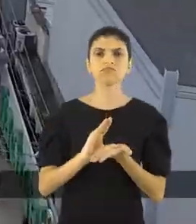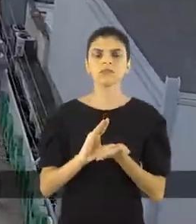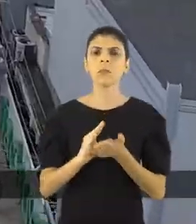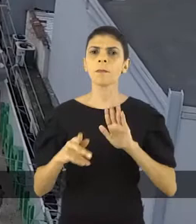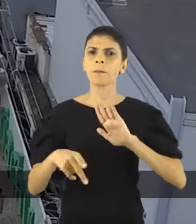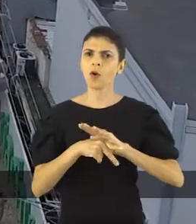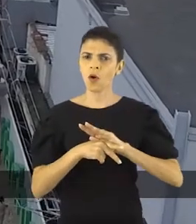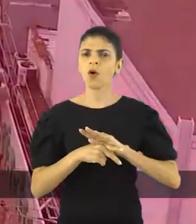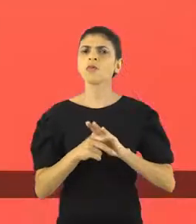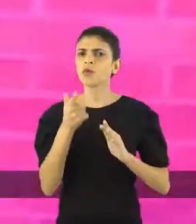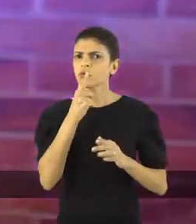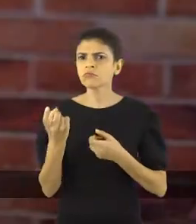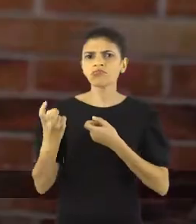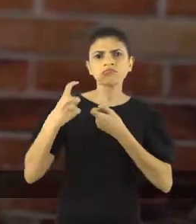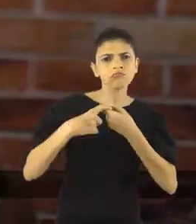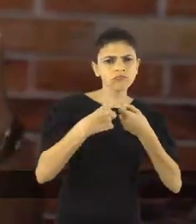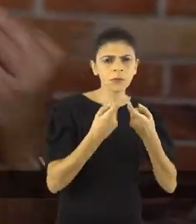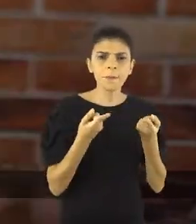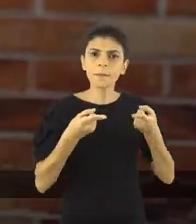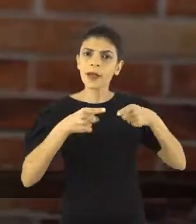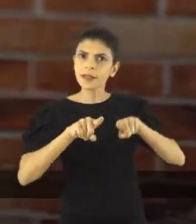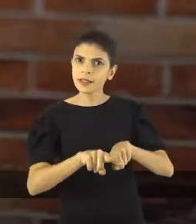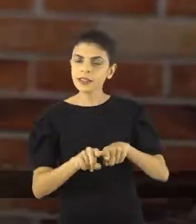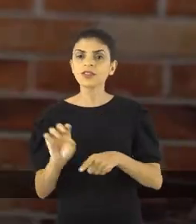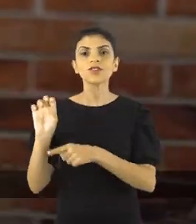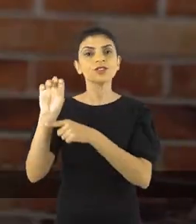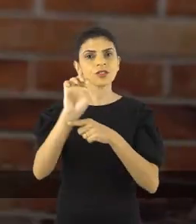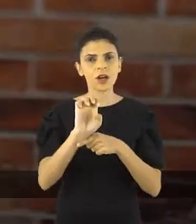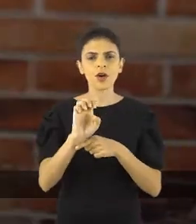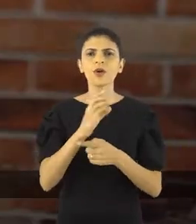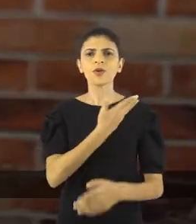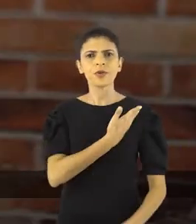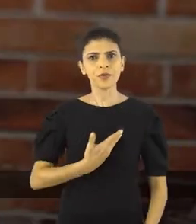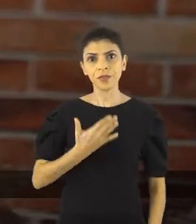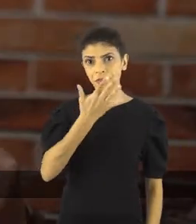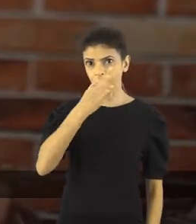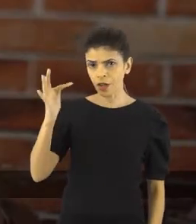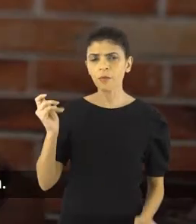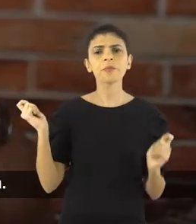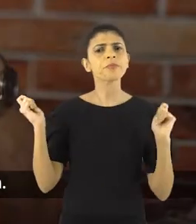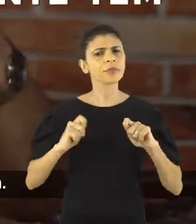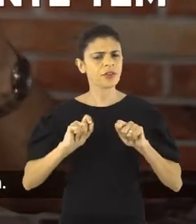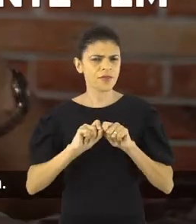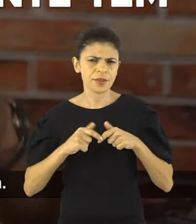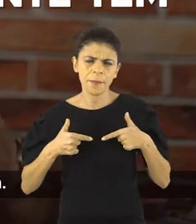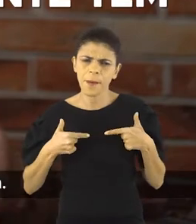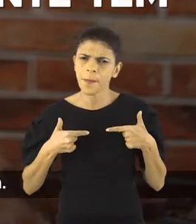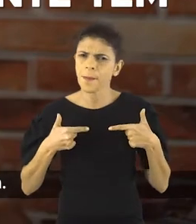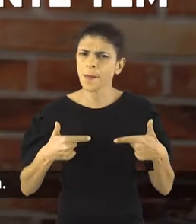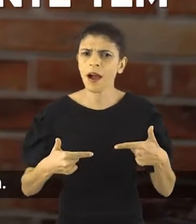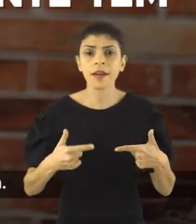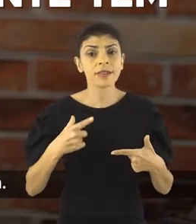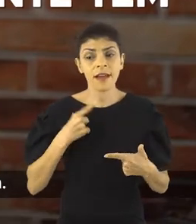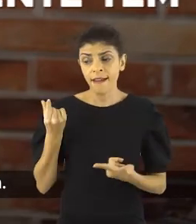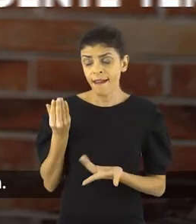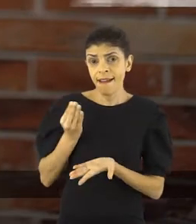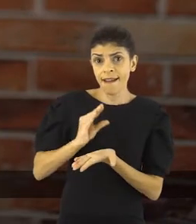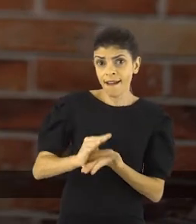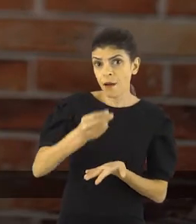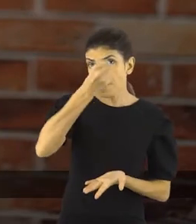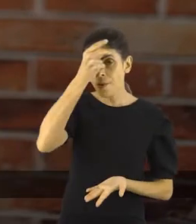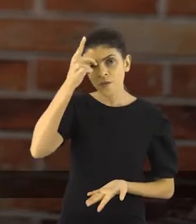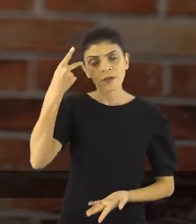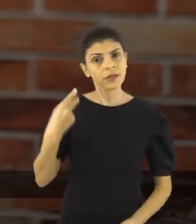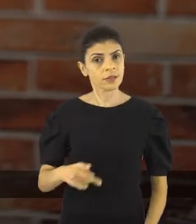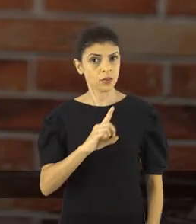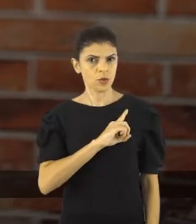Nós precisamos ter parceiros do Estado, precisamos. Precisamos de parceria com o governo federal, mas nós podemos fazer muito com o a gente tem,